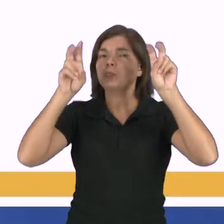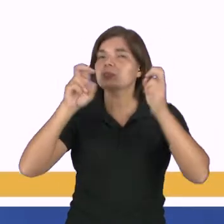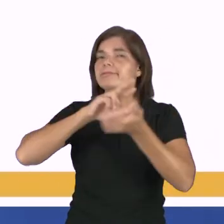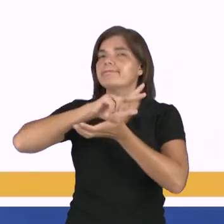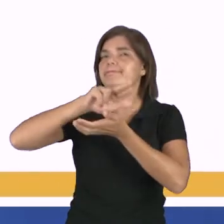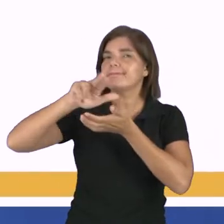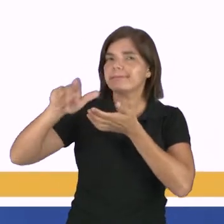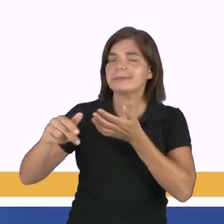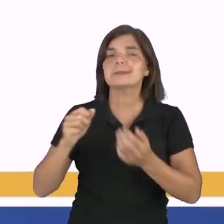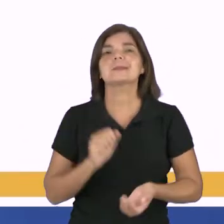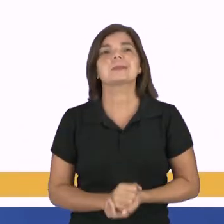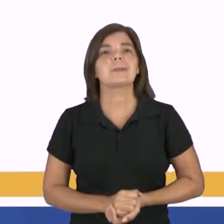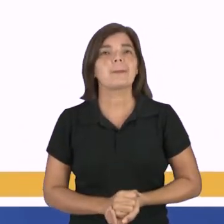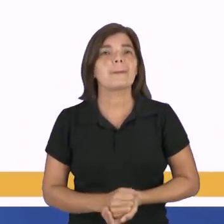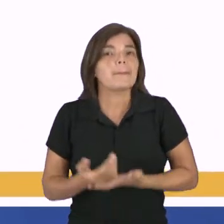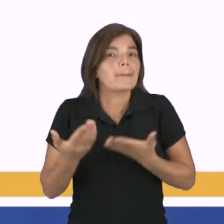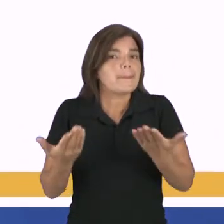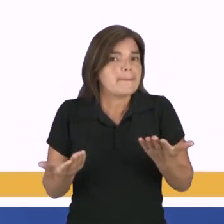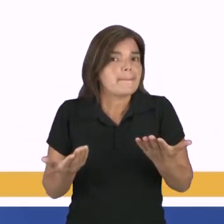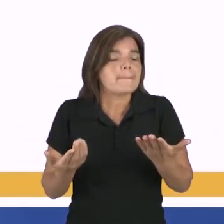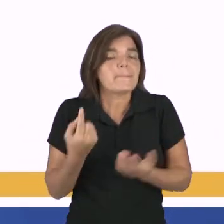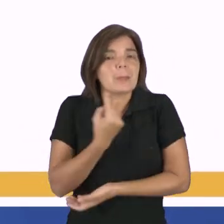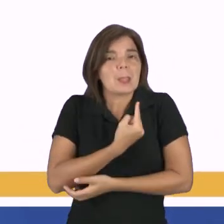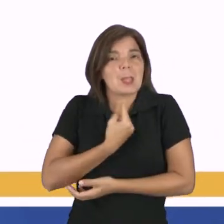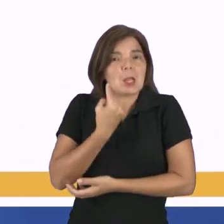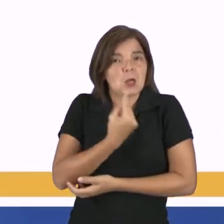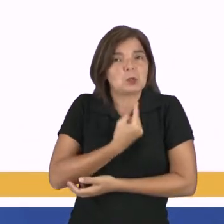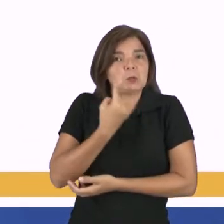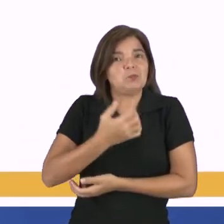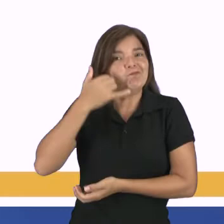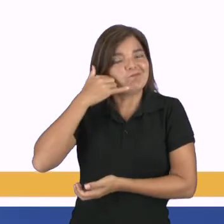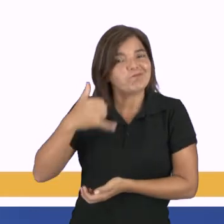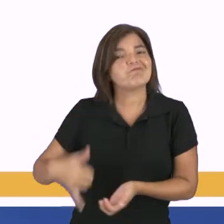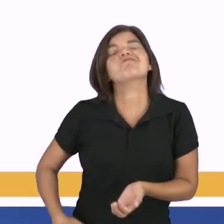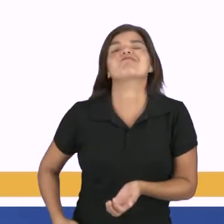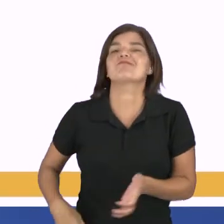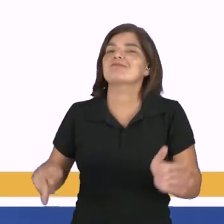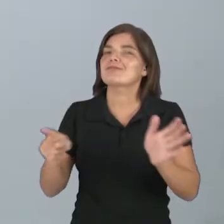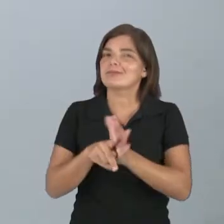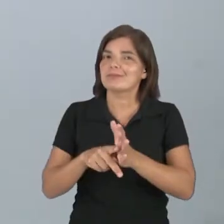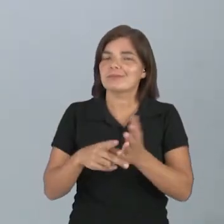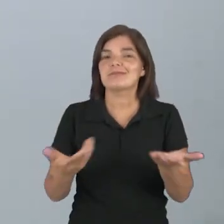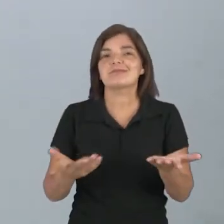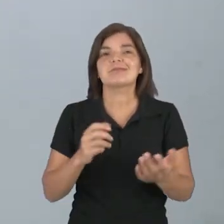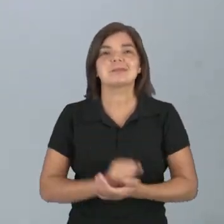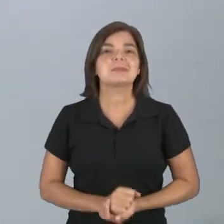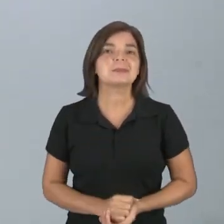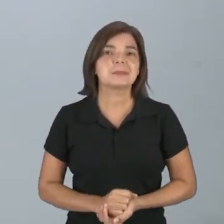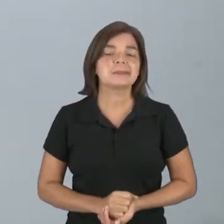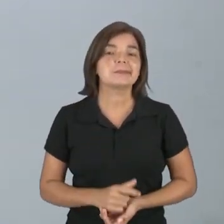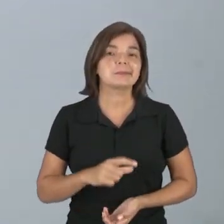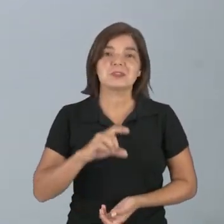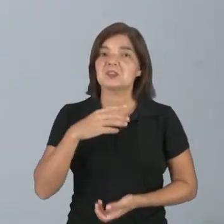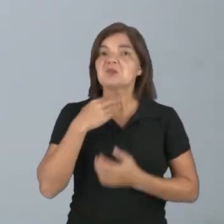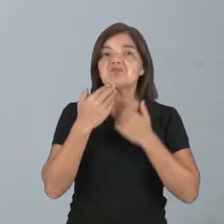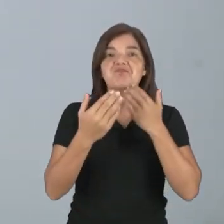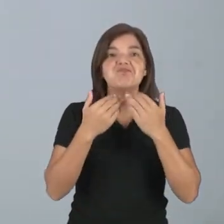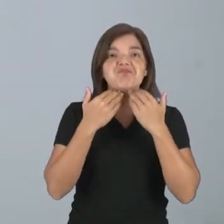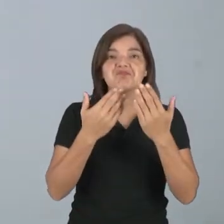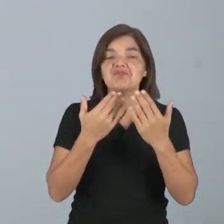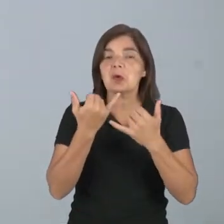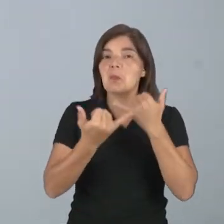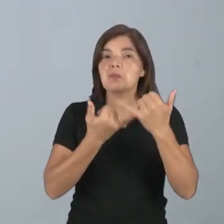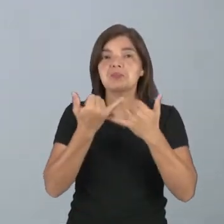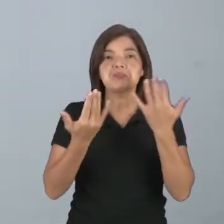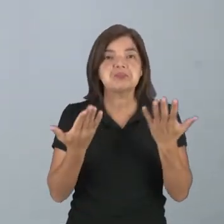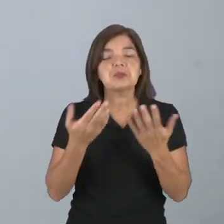Então isso é o que ele está dizendo aí. Isolamento em seus casulos, seu próprio universo, que não se importa com nada que